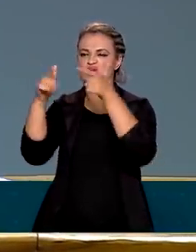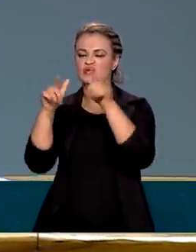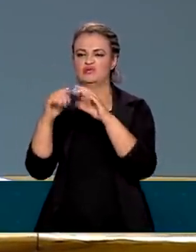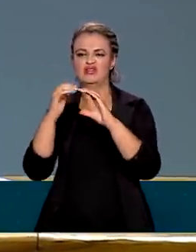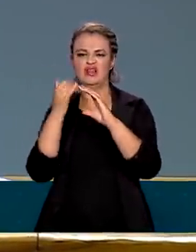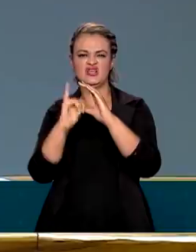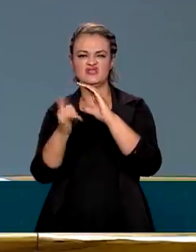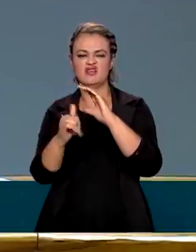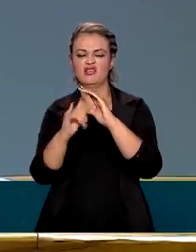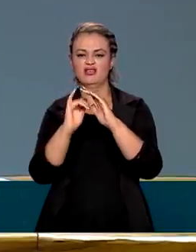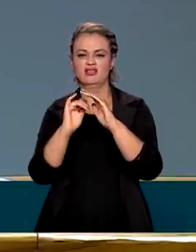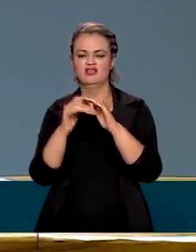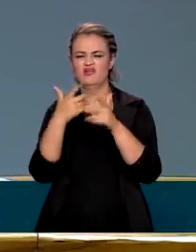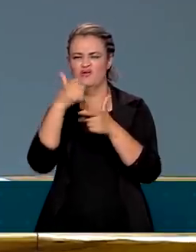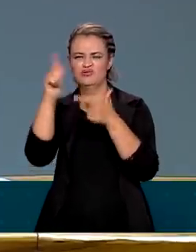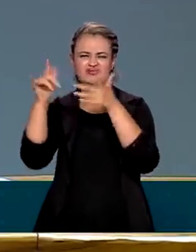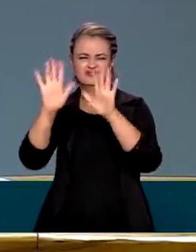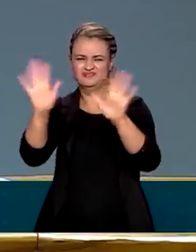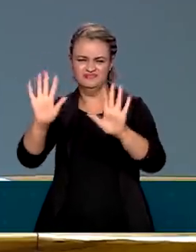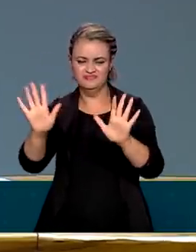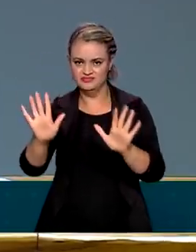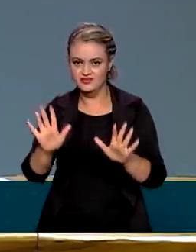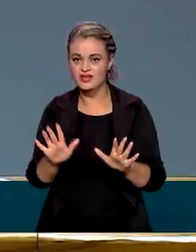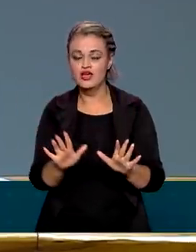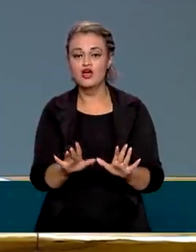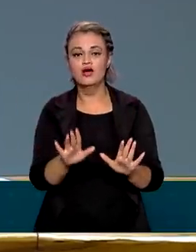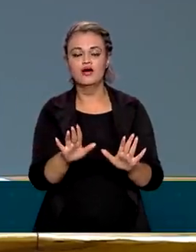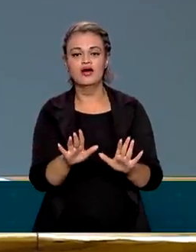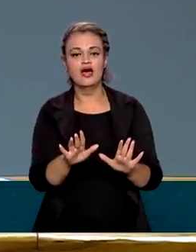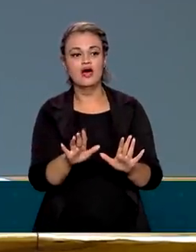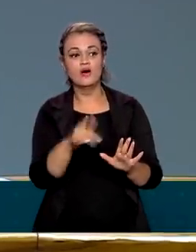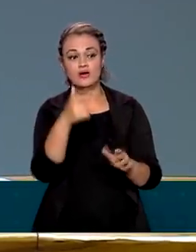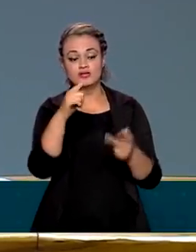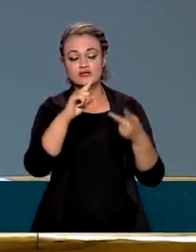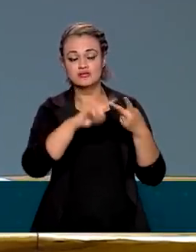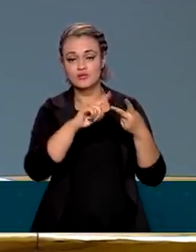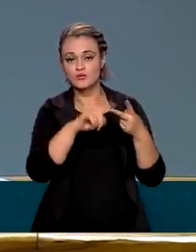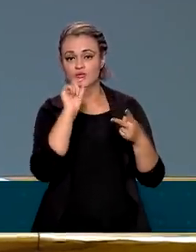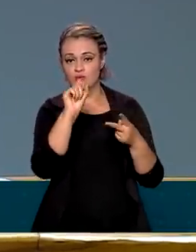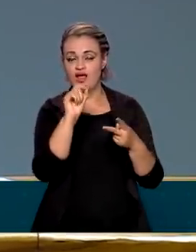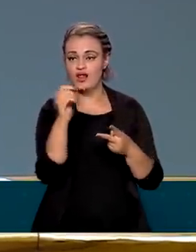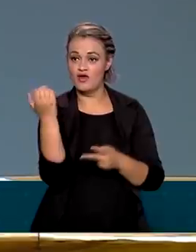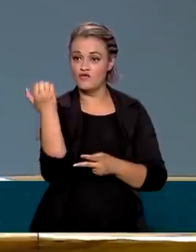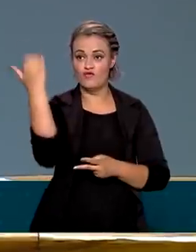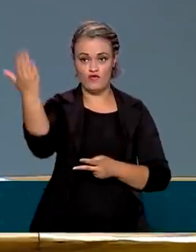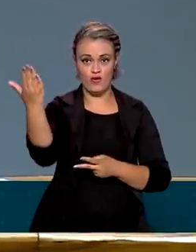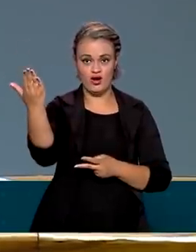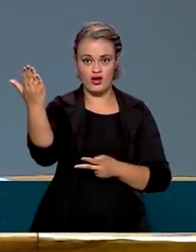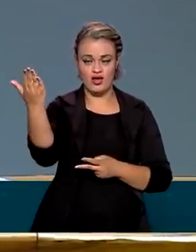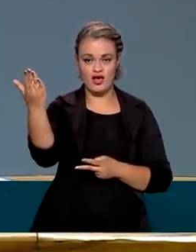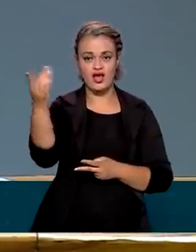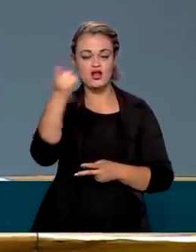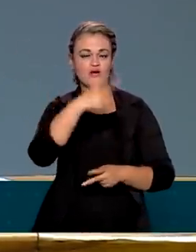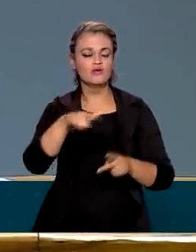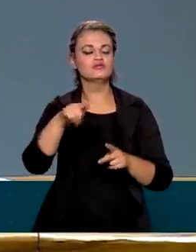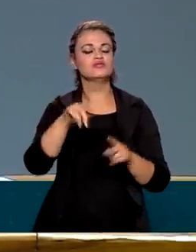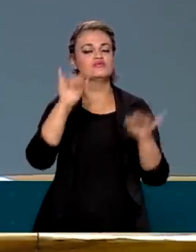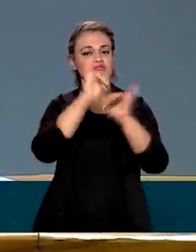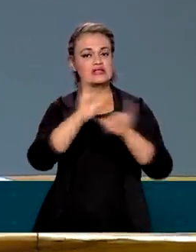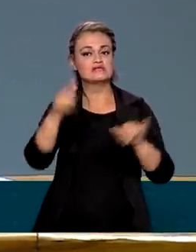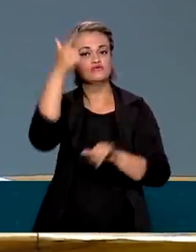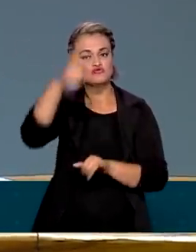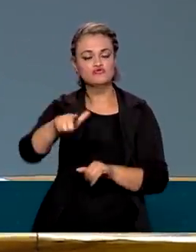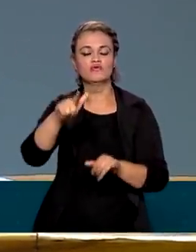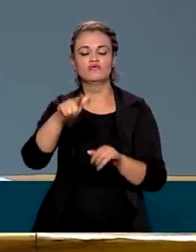aparelhado e etc. Então, essa é a primeira mensagem. A segunda é o seguinte, nós estamos lá fora e nós estamos fazendo um relançamento da